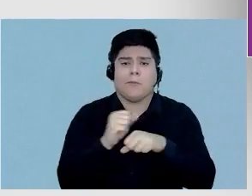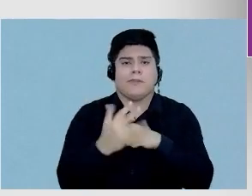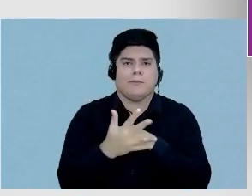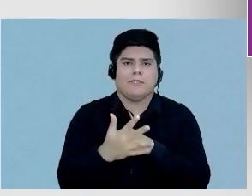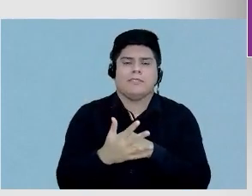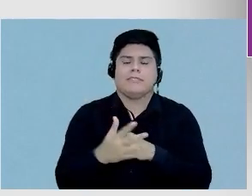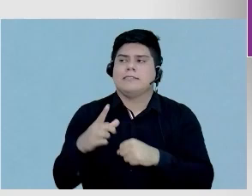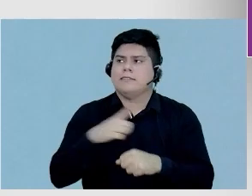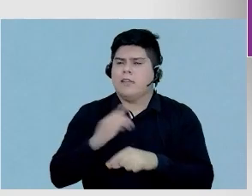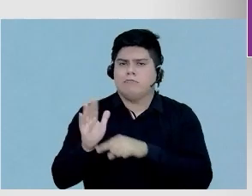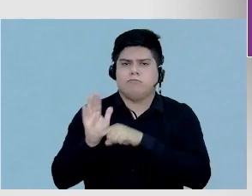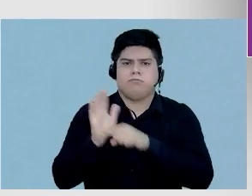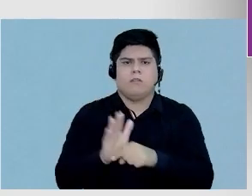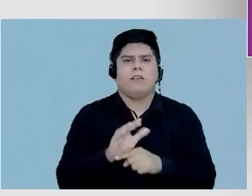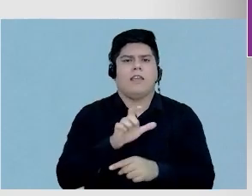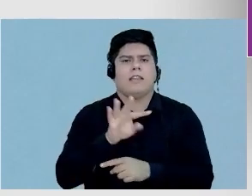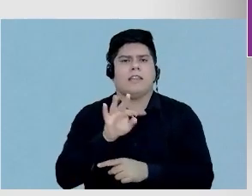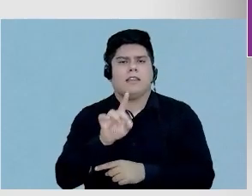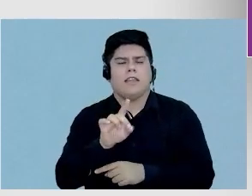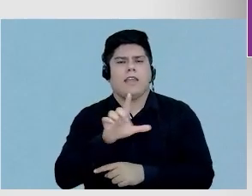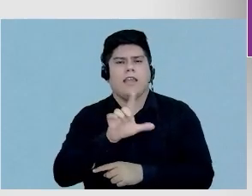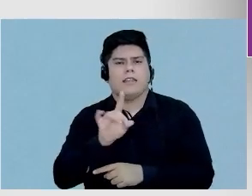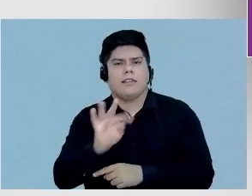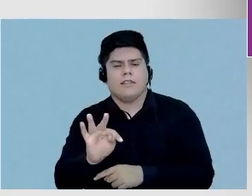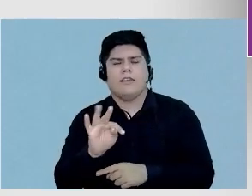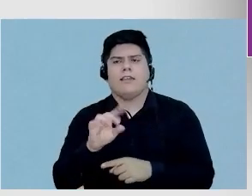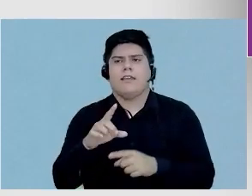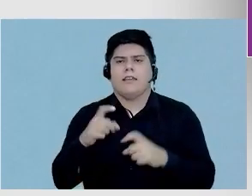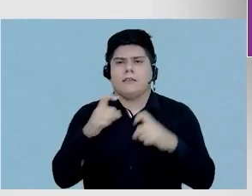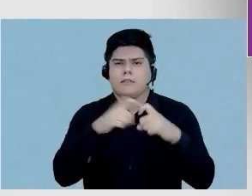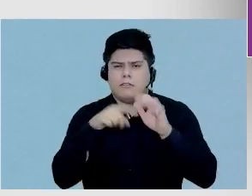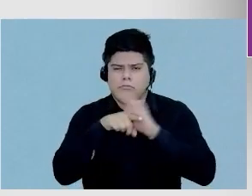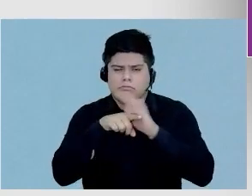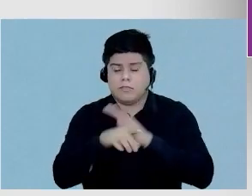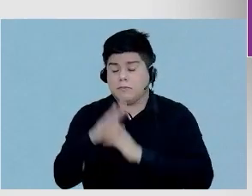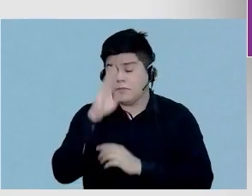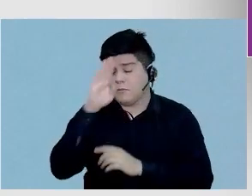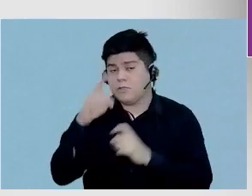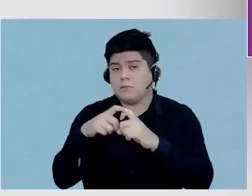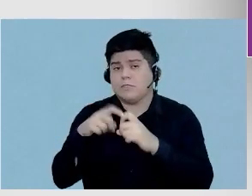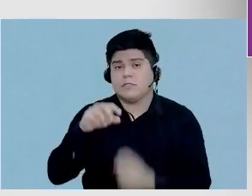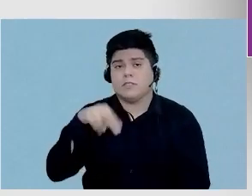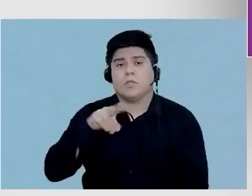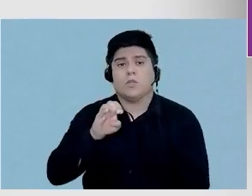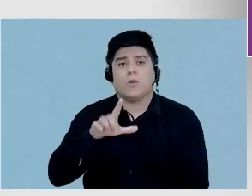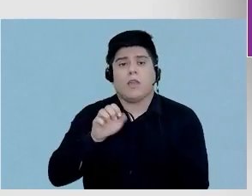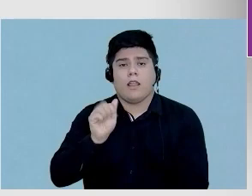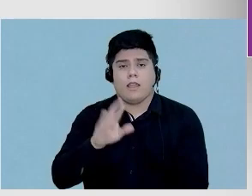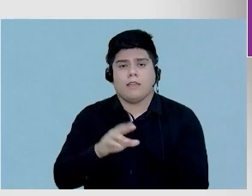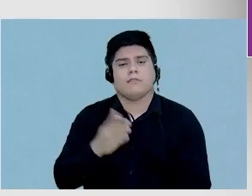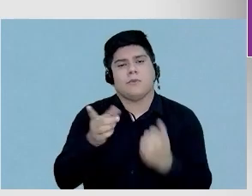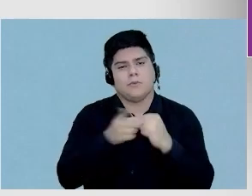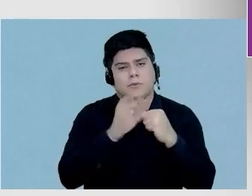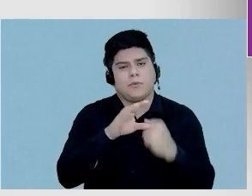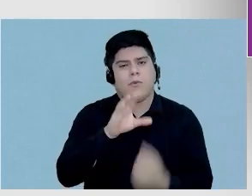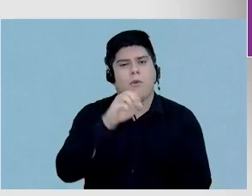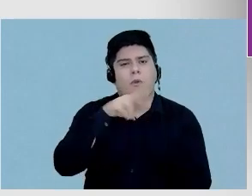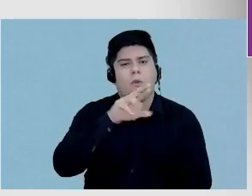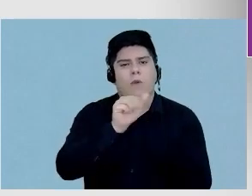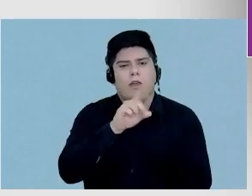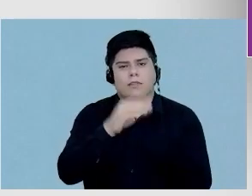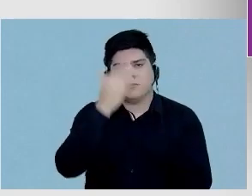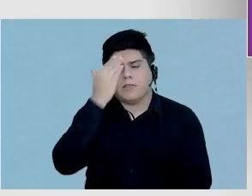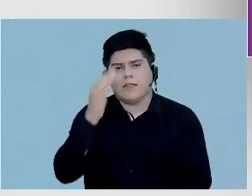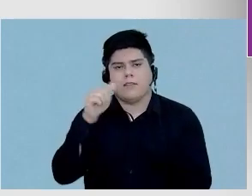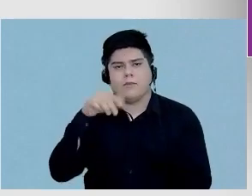a área de MDT, medicina diagnóstica e, particularmente, a medicina nuclear, que é o doutor Conrado Cavalcante. Então, muito obrigado, André, muito obrigado,